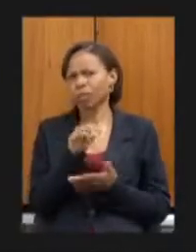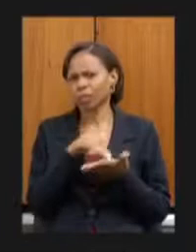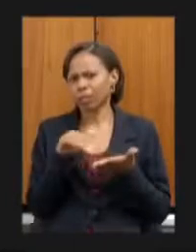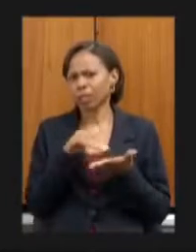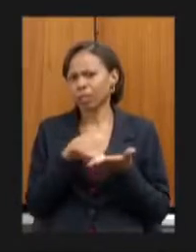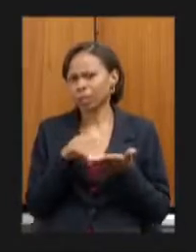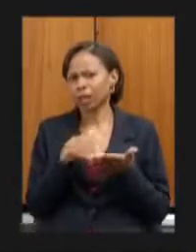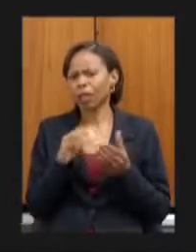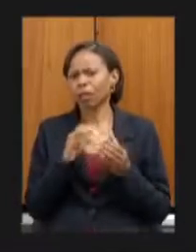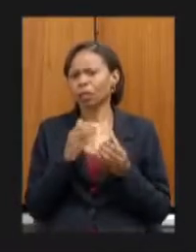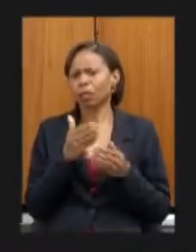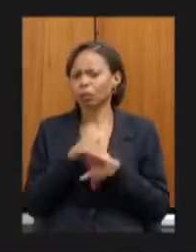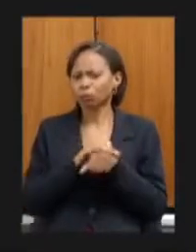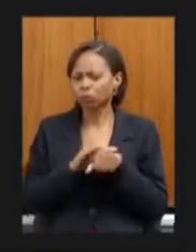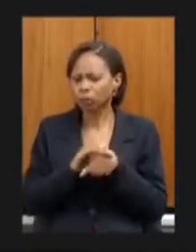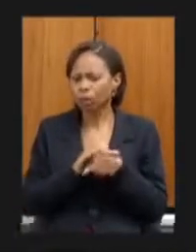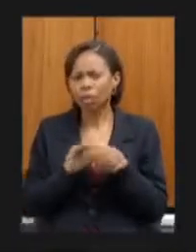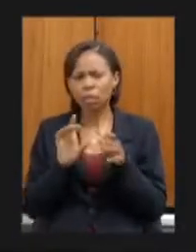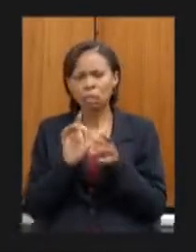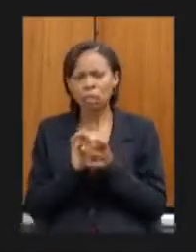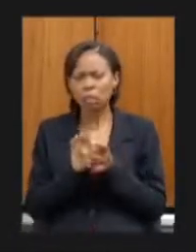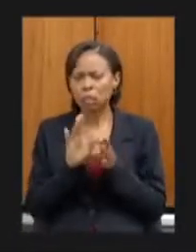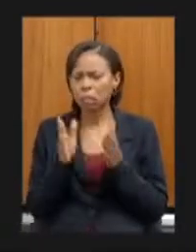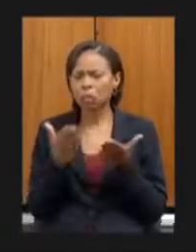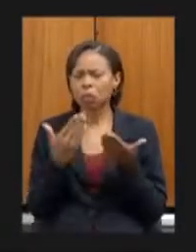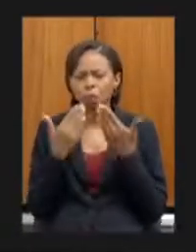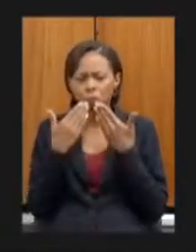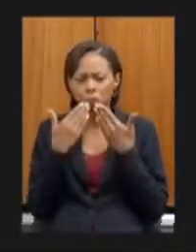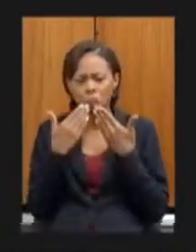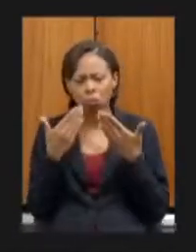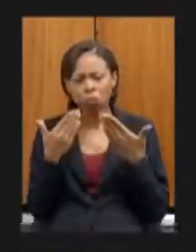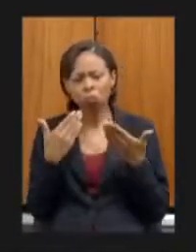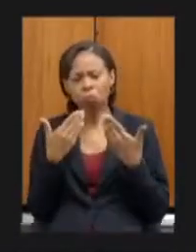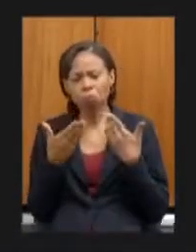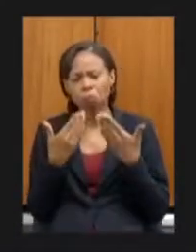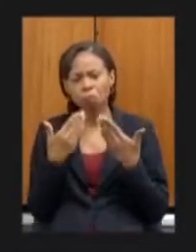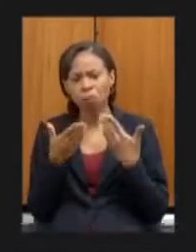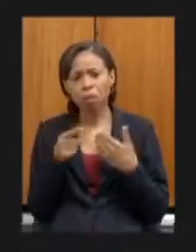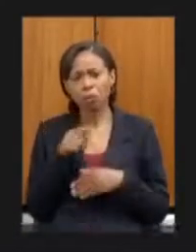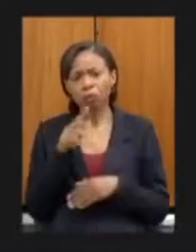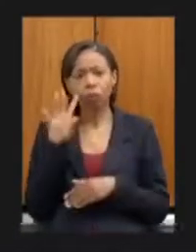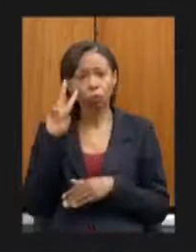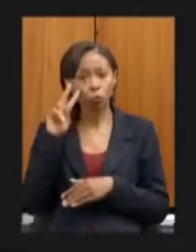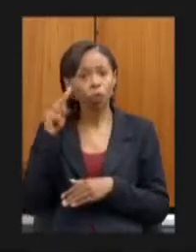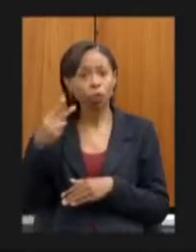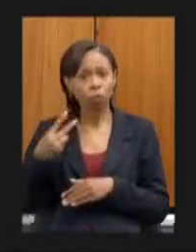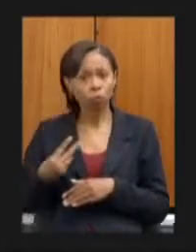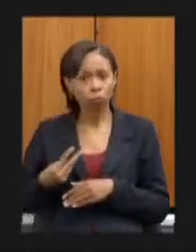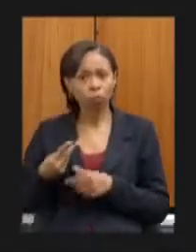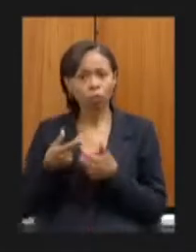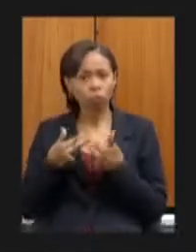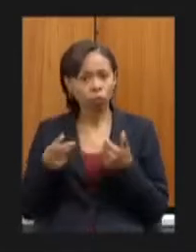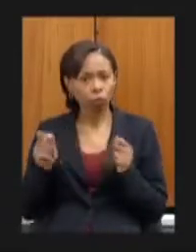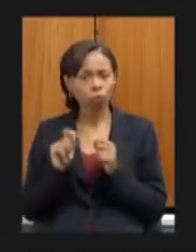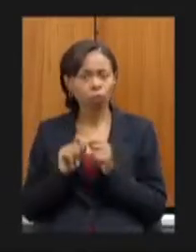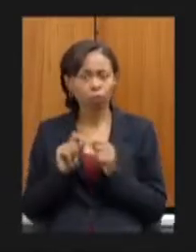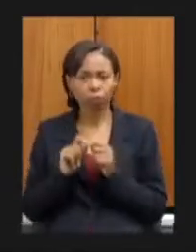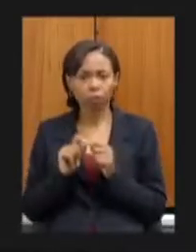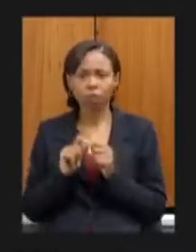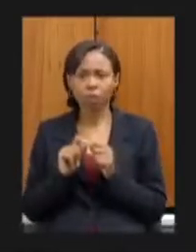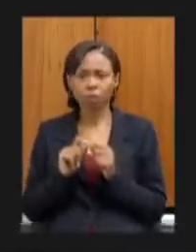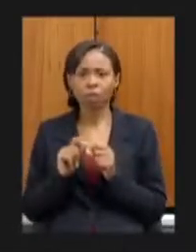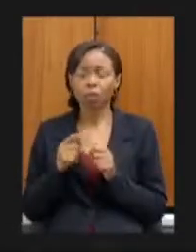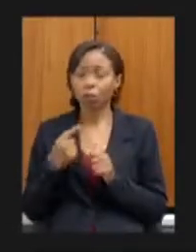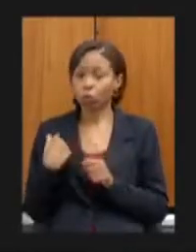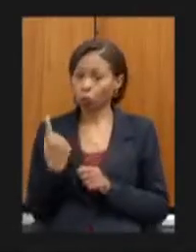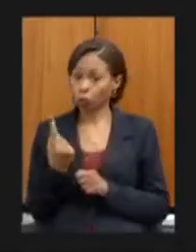um diálogo aberto de um reconhecimento daquilo que é feito seja lá pelo parlamentar todos nós do norte de